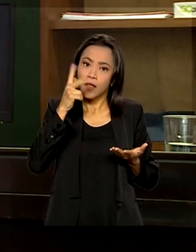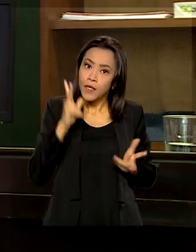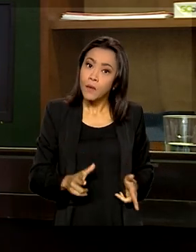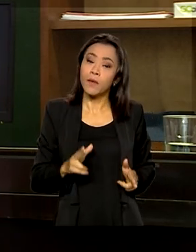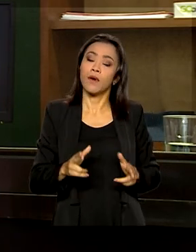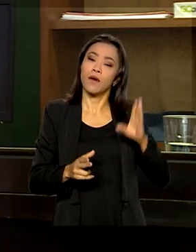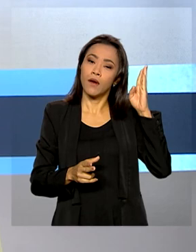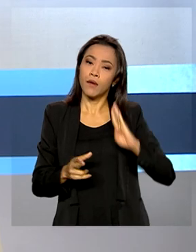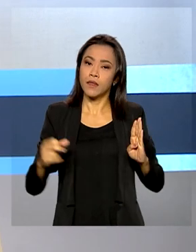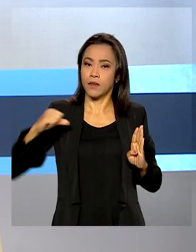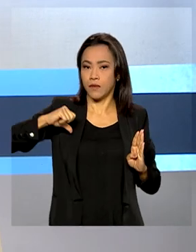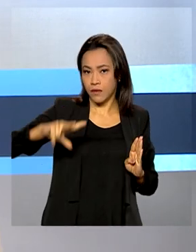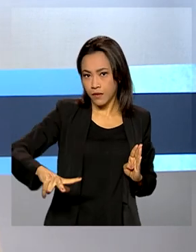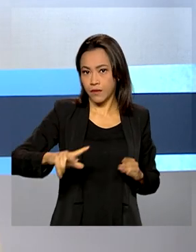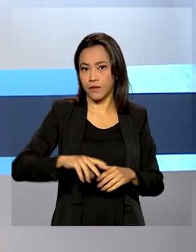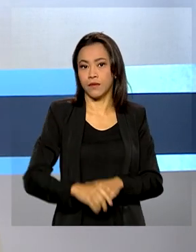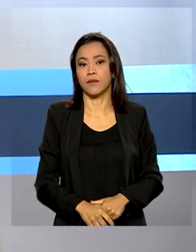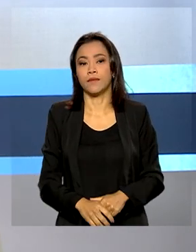Brasil e Portugal.